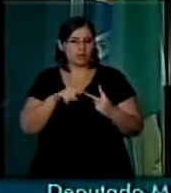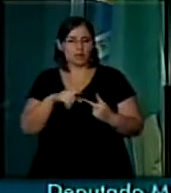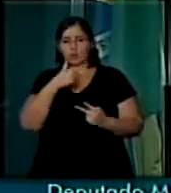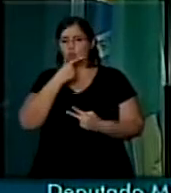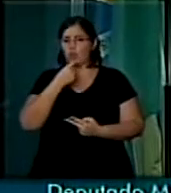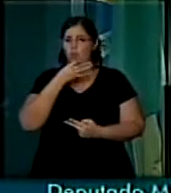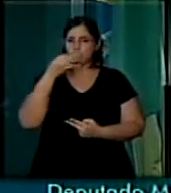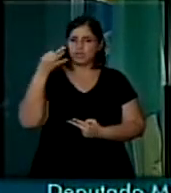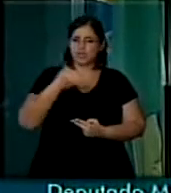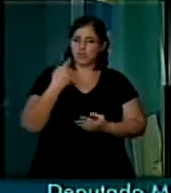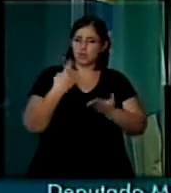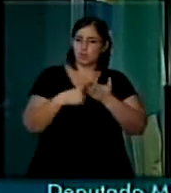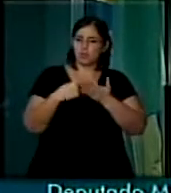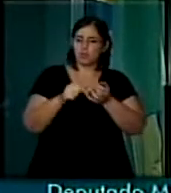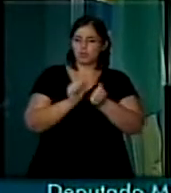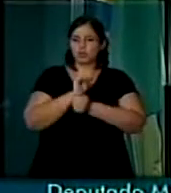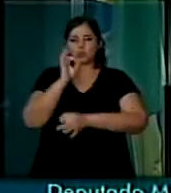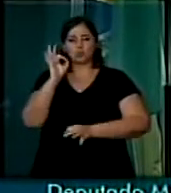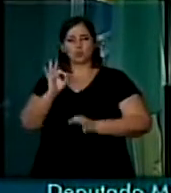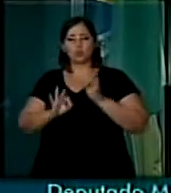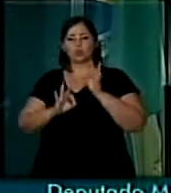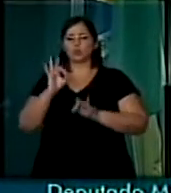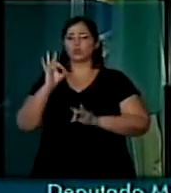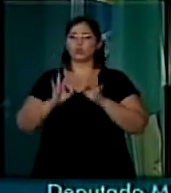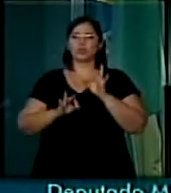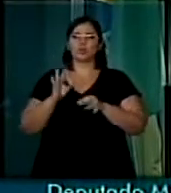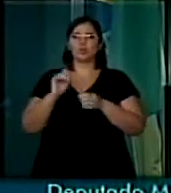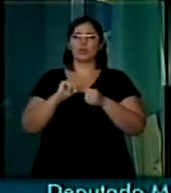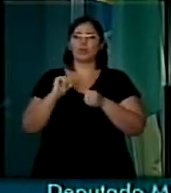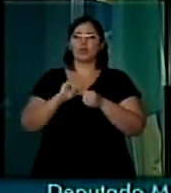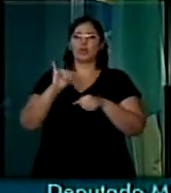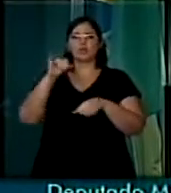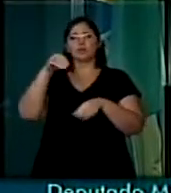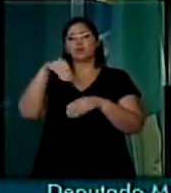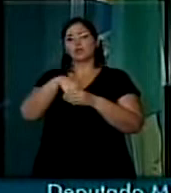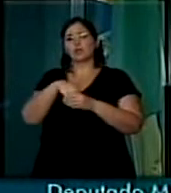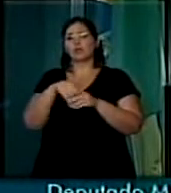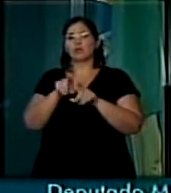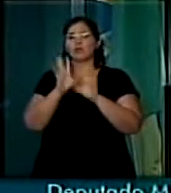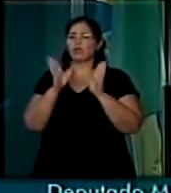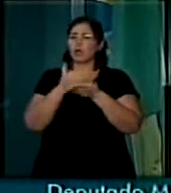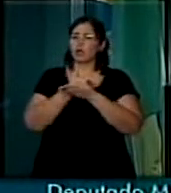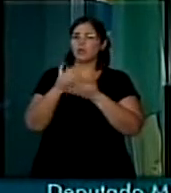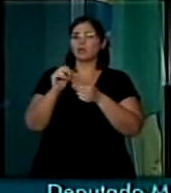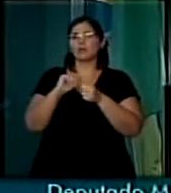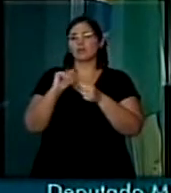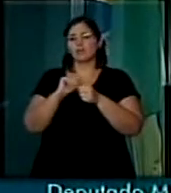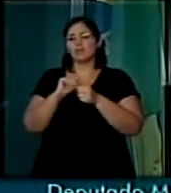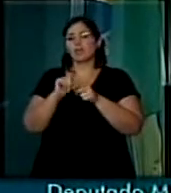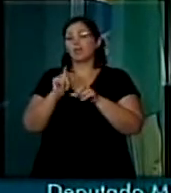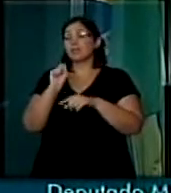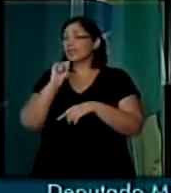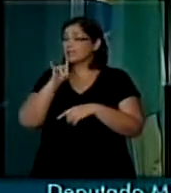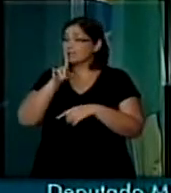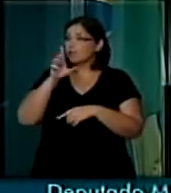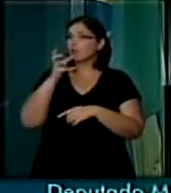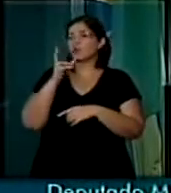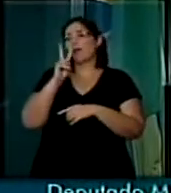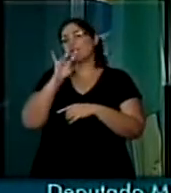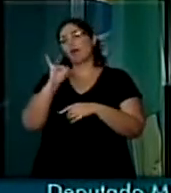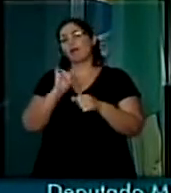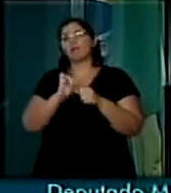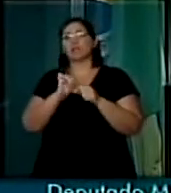homens comprometidos com a justiça, realizaram, estão realizando e, se Deus quiser, vão